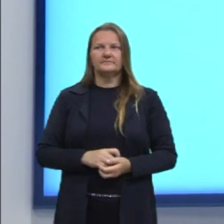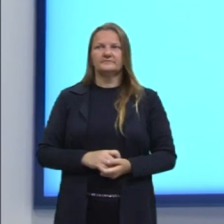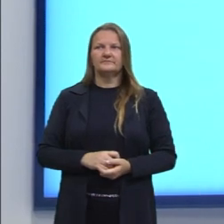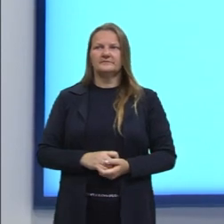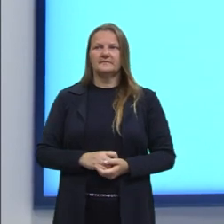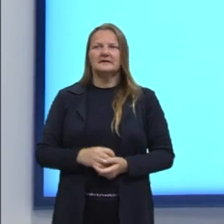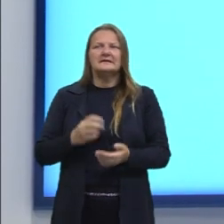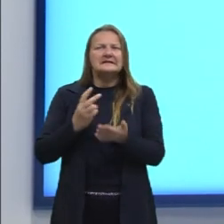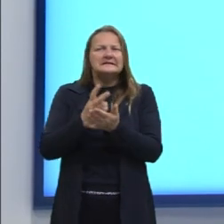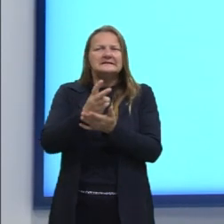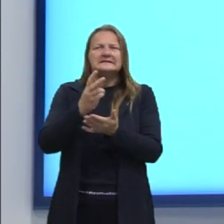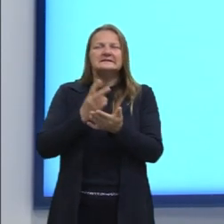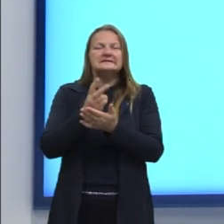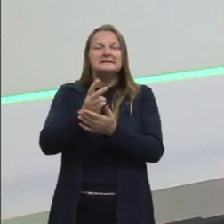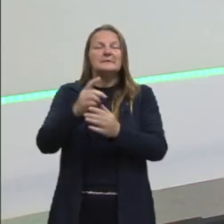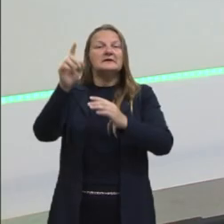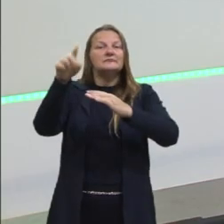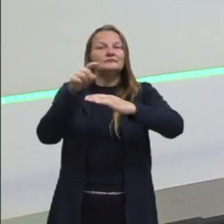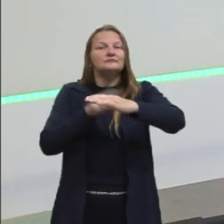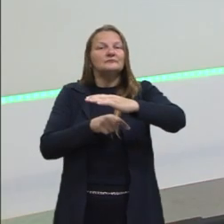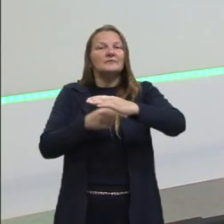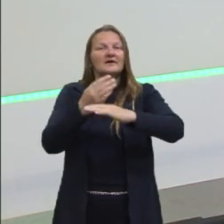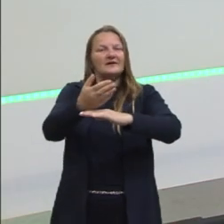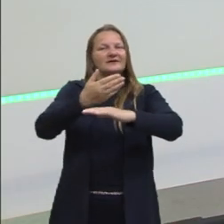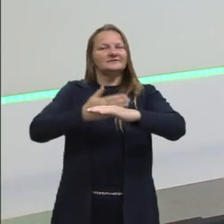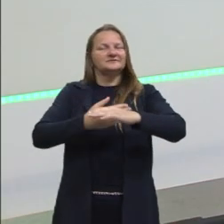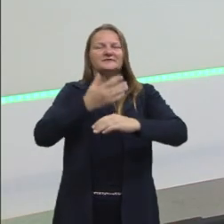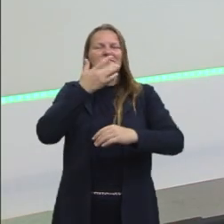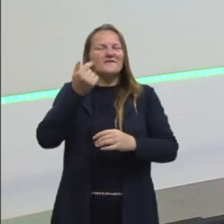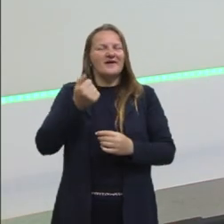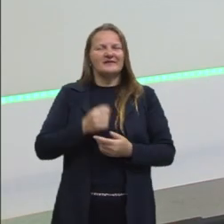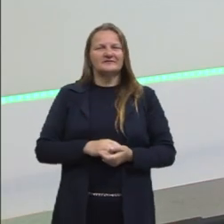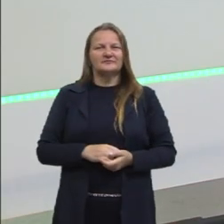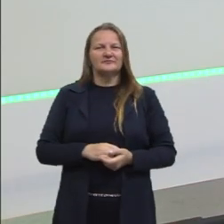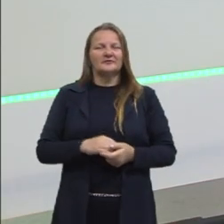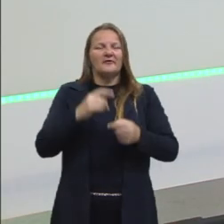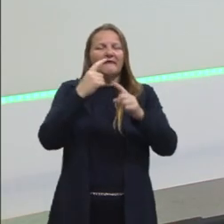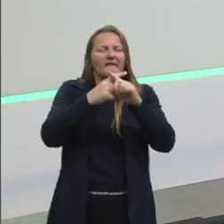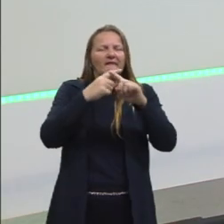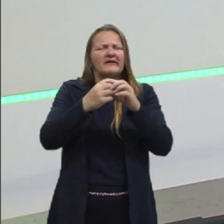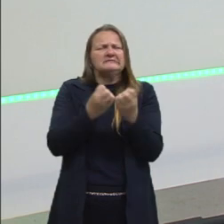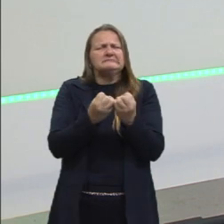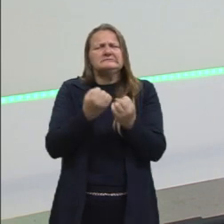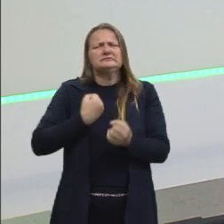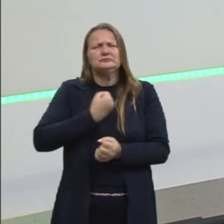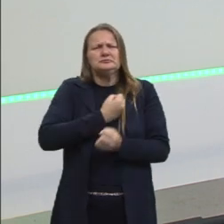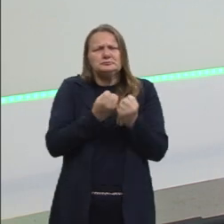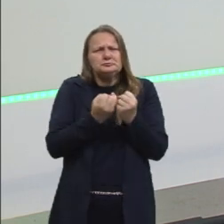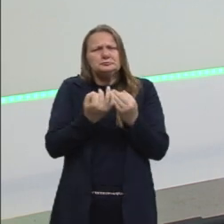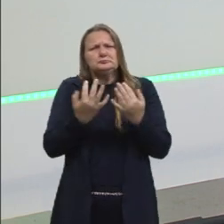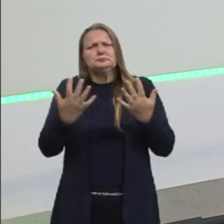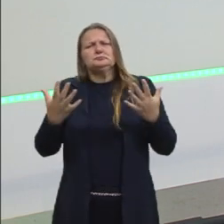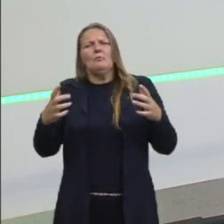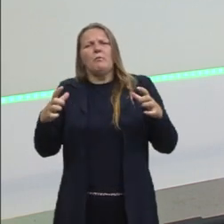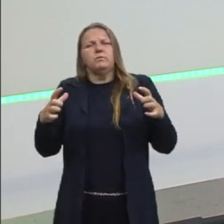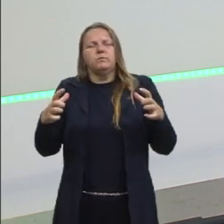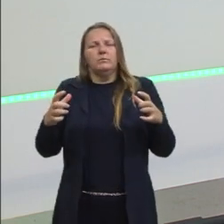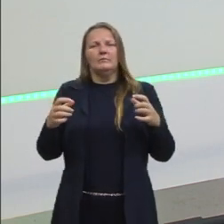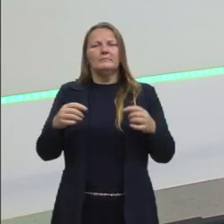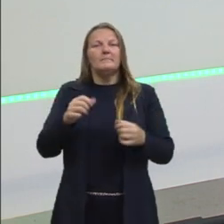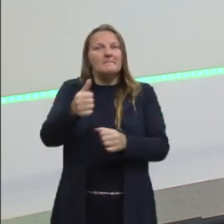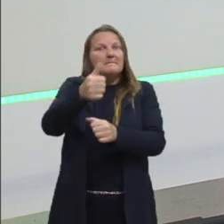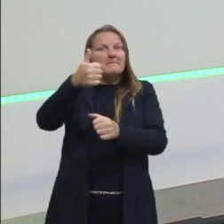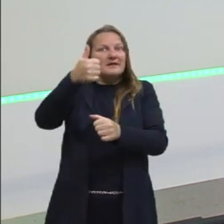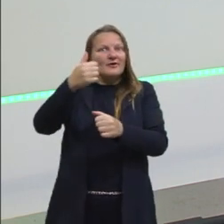Sempre simplifica o máximo possível antes de resolver as multiplicações, divisões, o que seja.